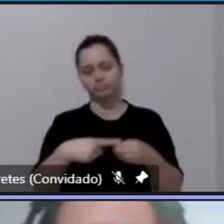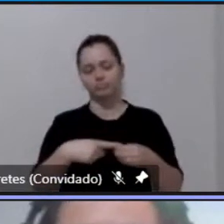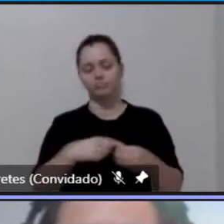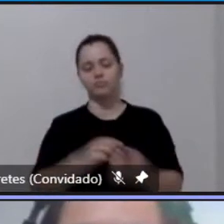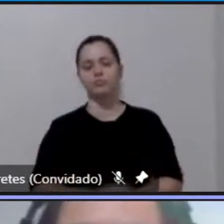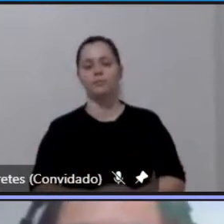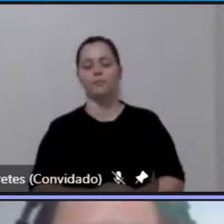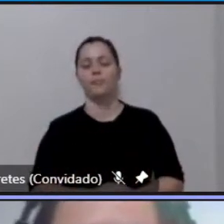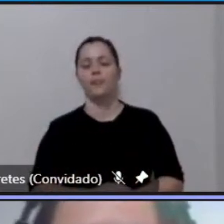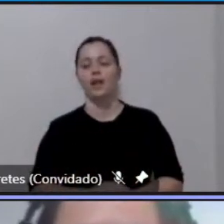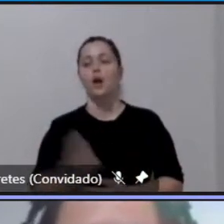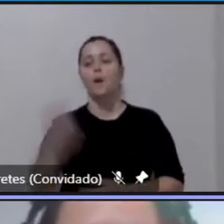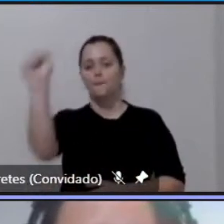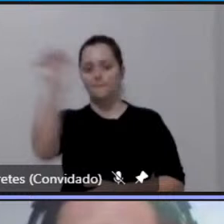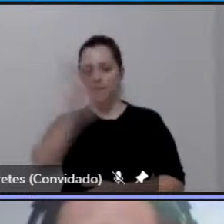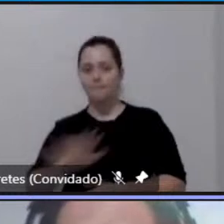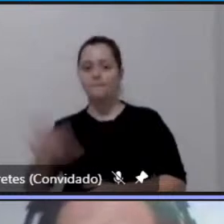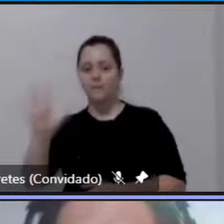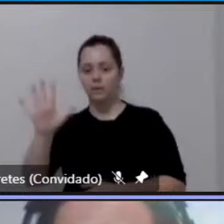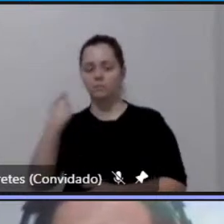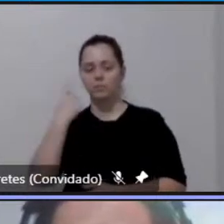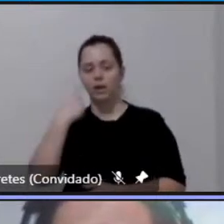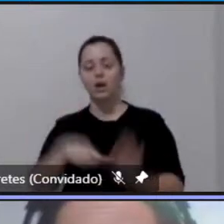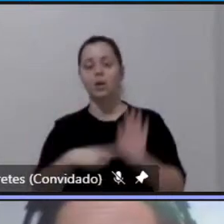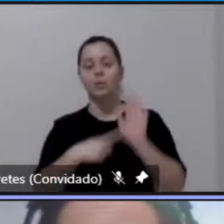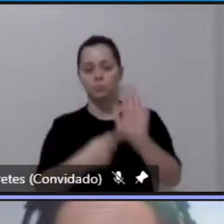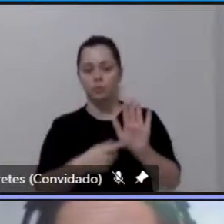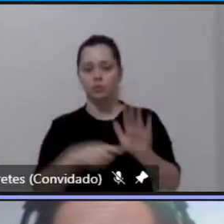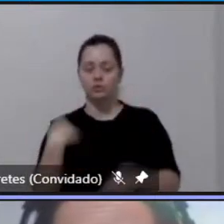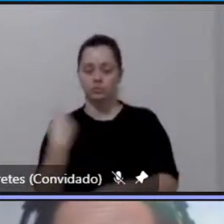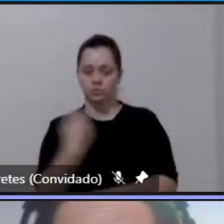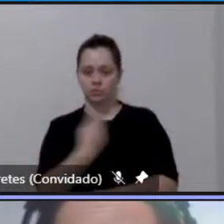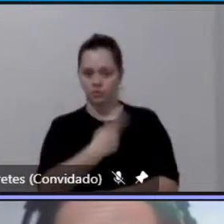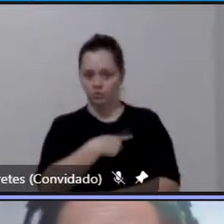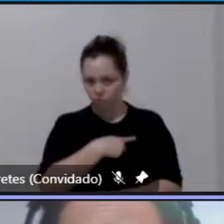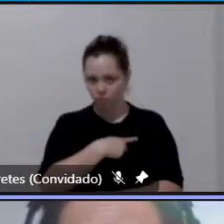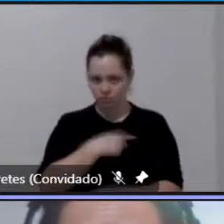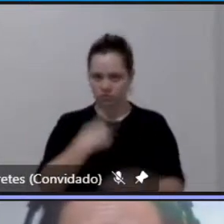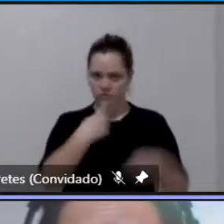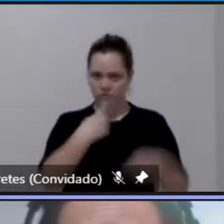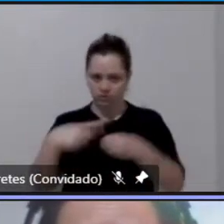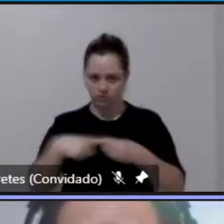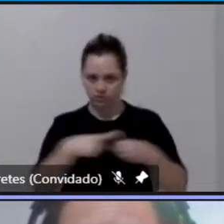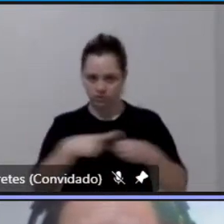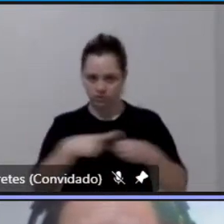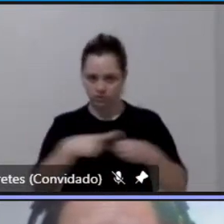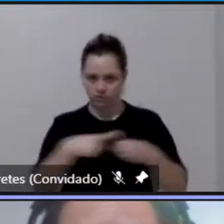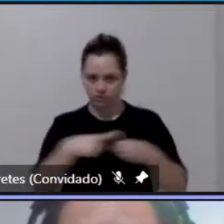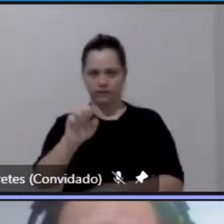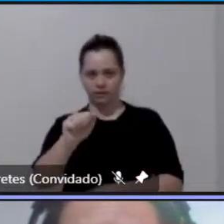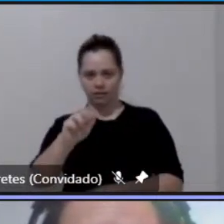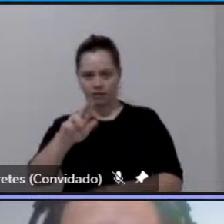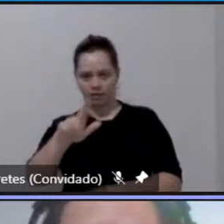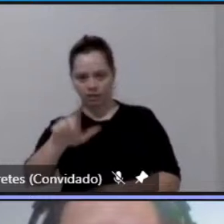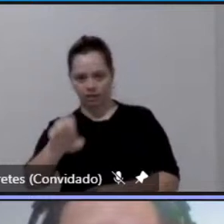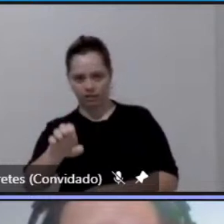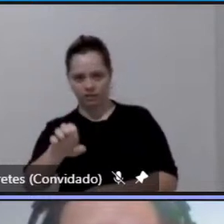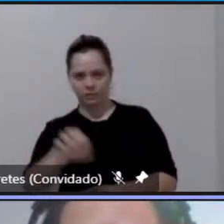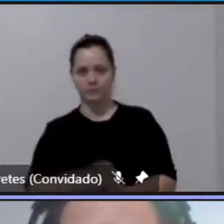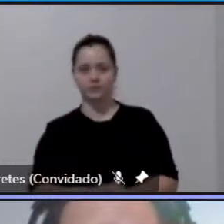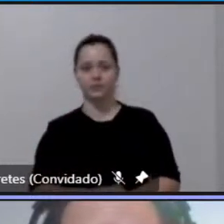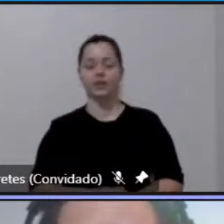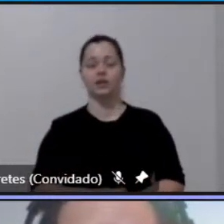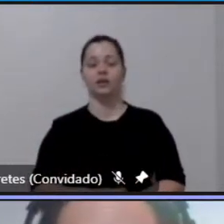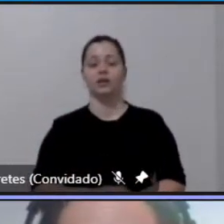mapa ele mostra a nossa região metropolitana do vale em relação aos